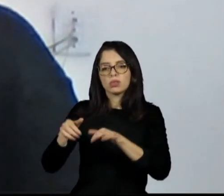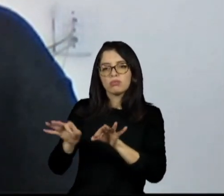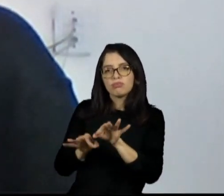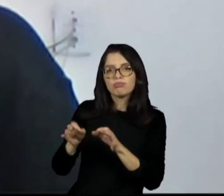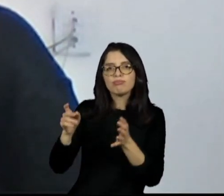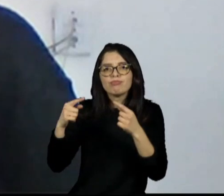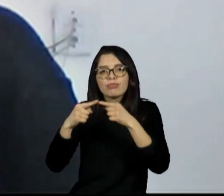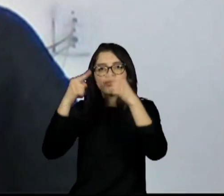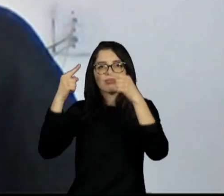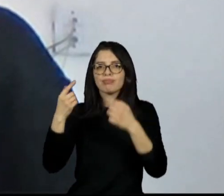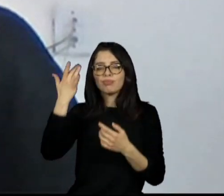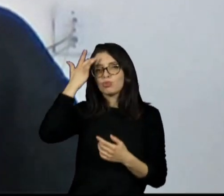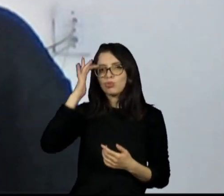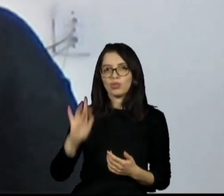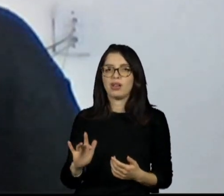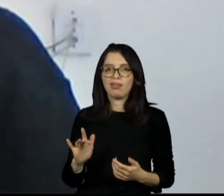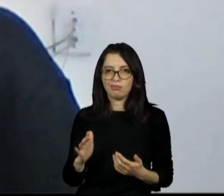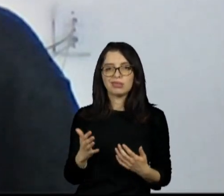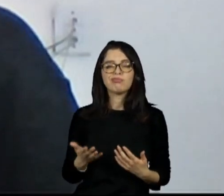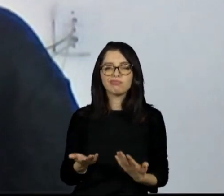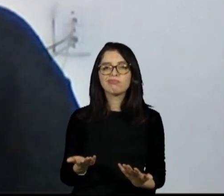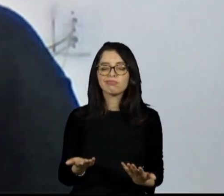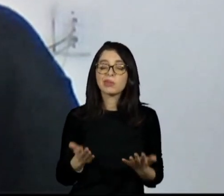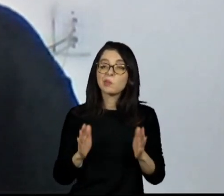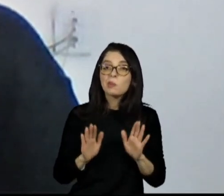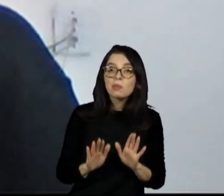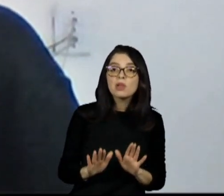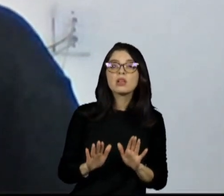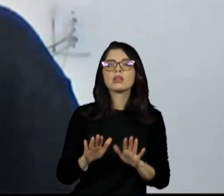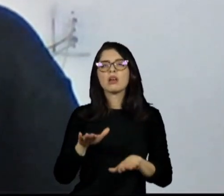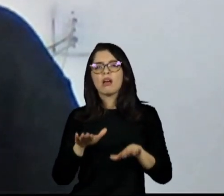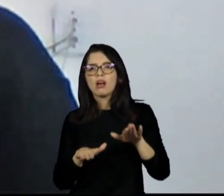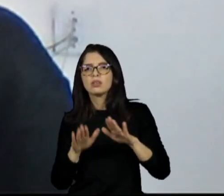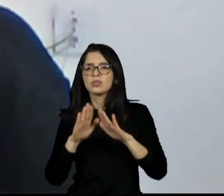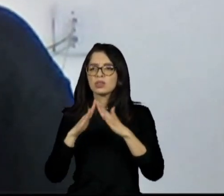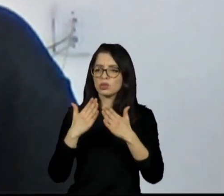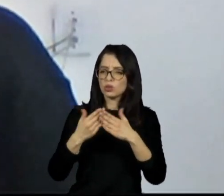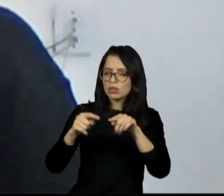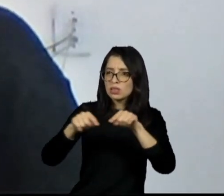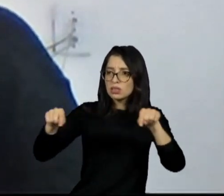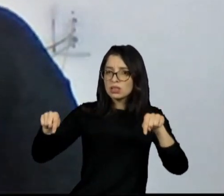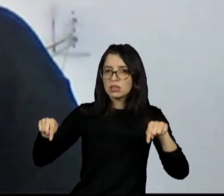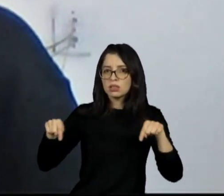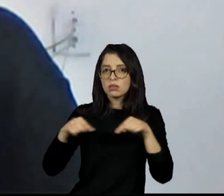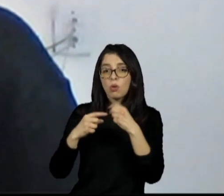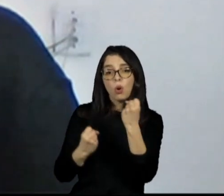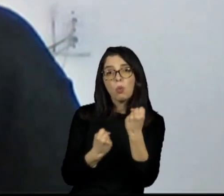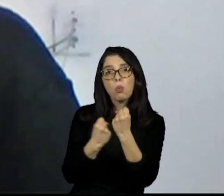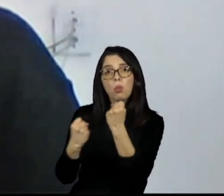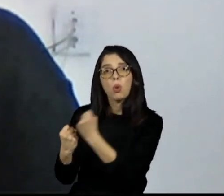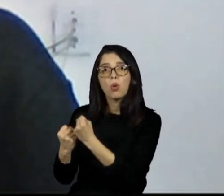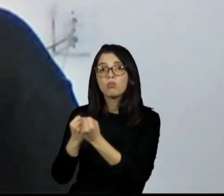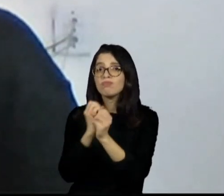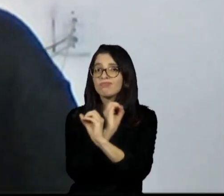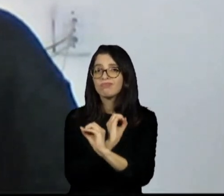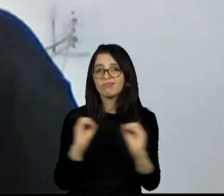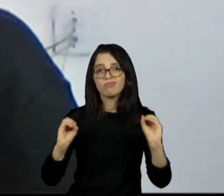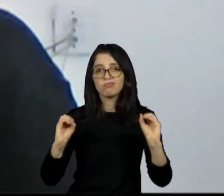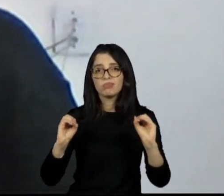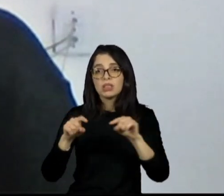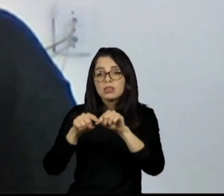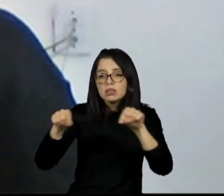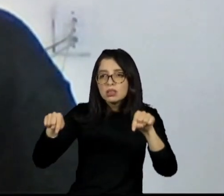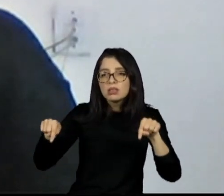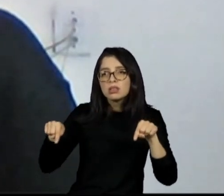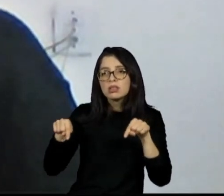que acontecia? Às vezes, eu ficava largado dentro da sala de aula. Eu não tive apoio de salas de recursos na região que